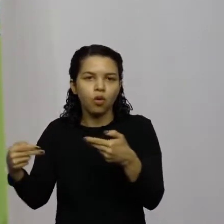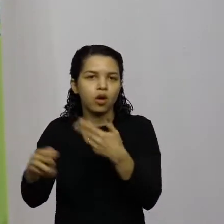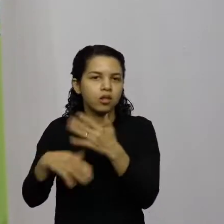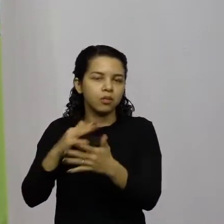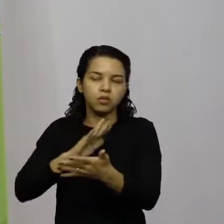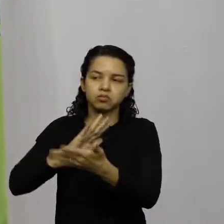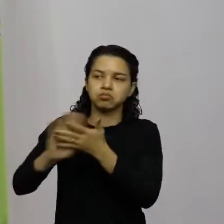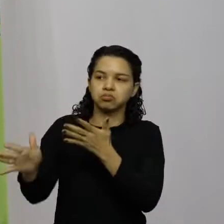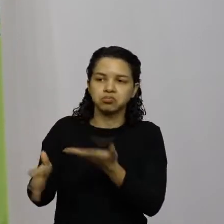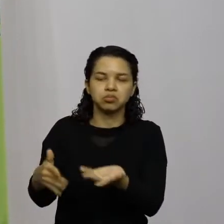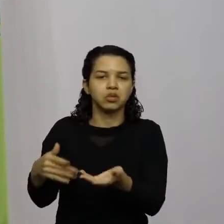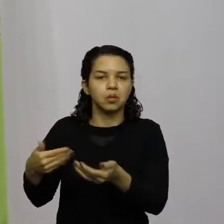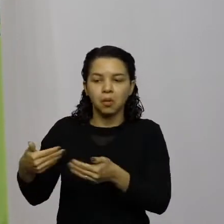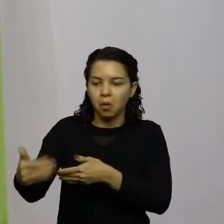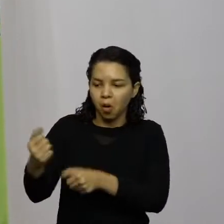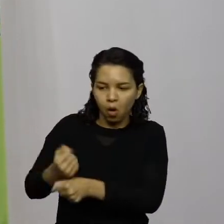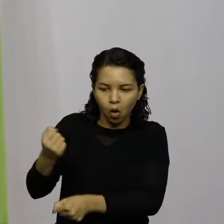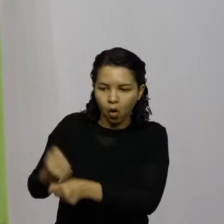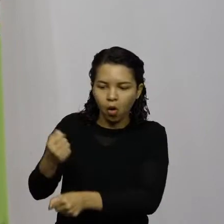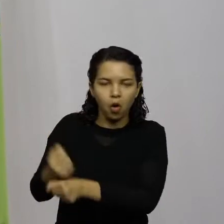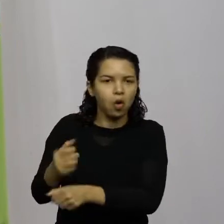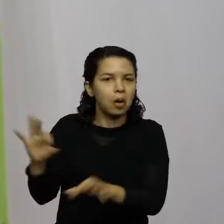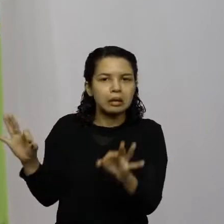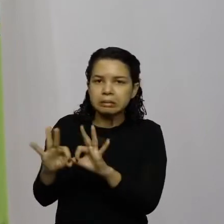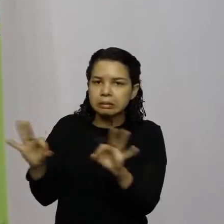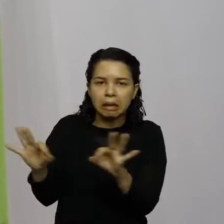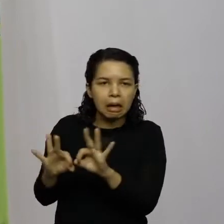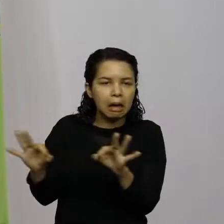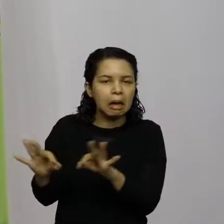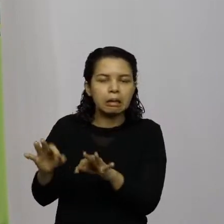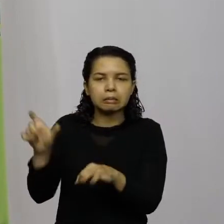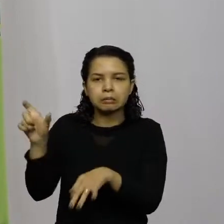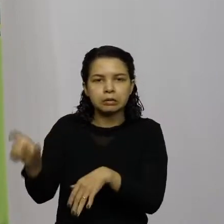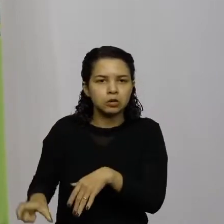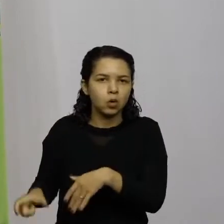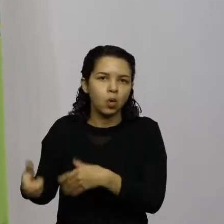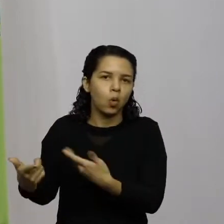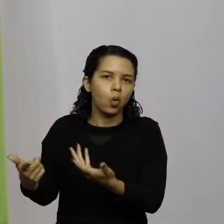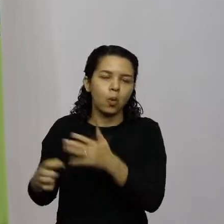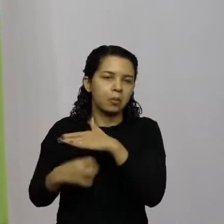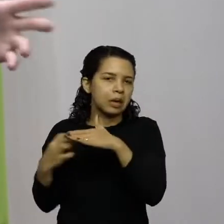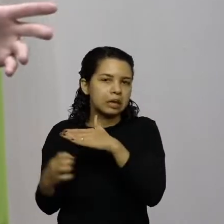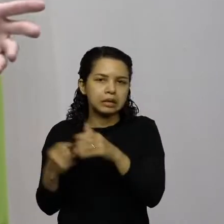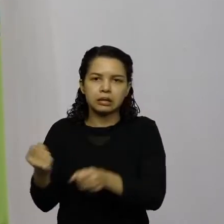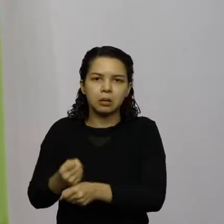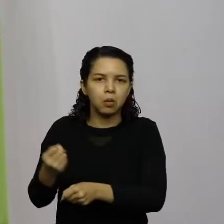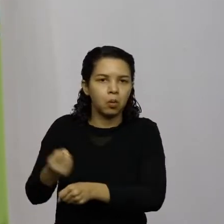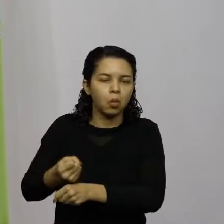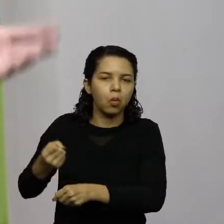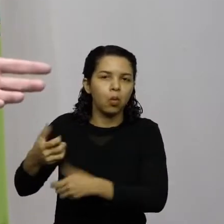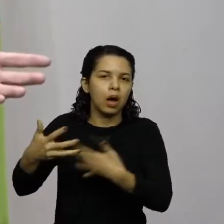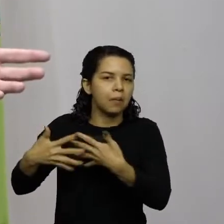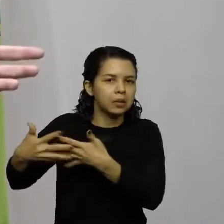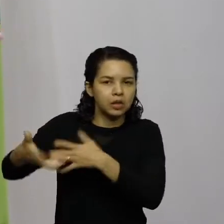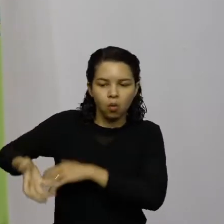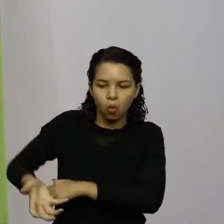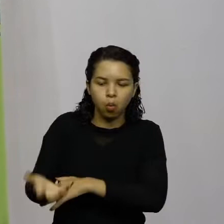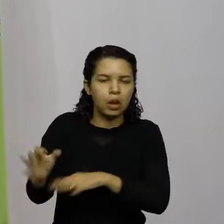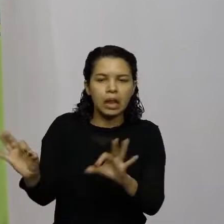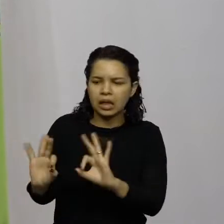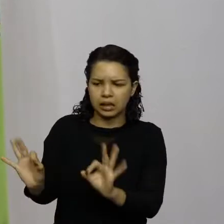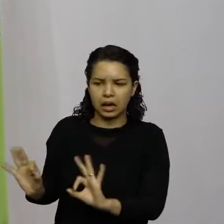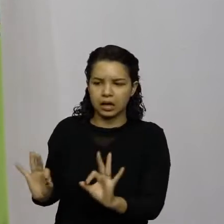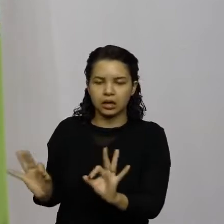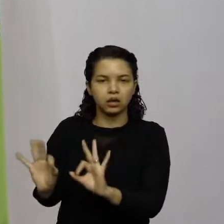empreiteiros, não vai ter obra, não vai ter obra começando, não vai ter caminhão de areia, não vai ter nada, mas